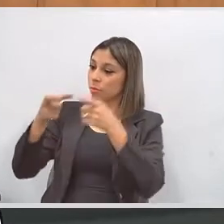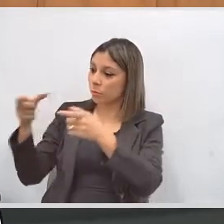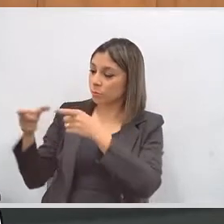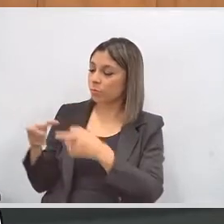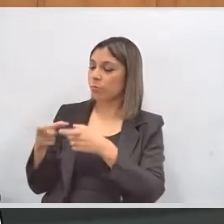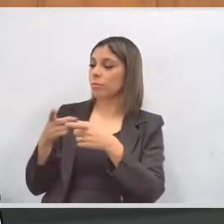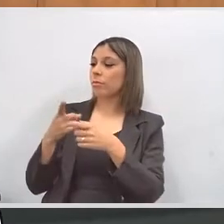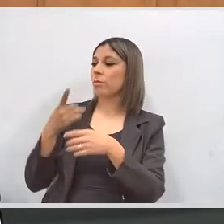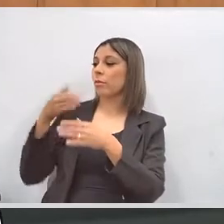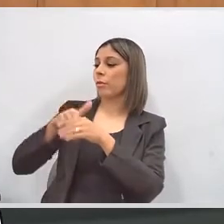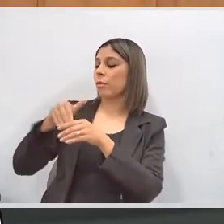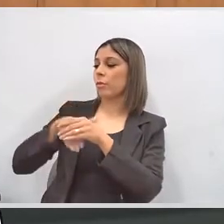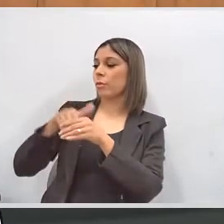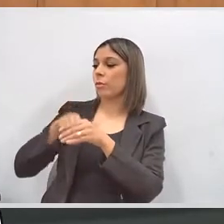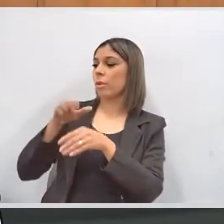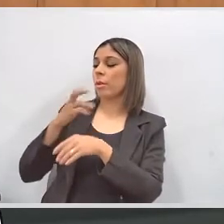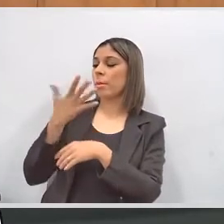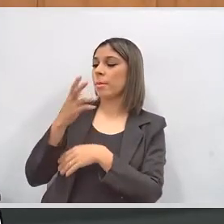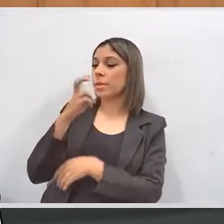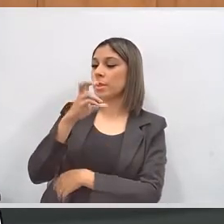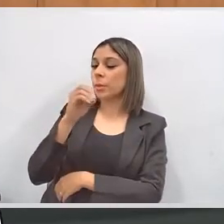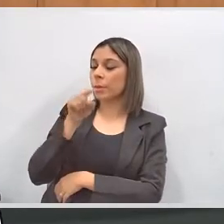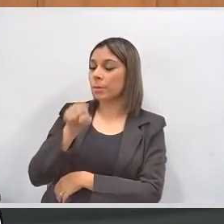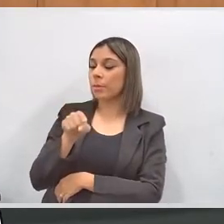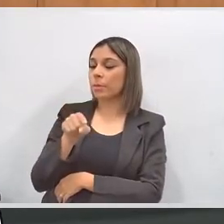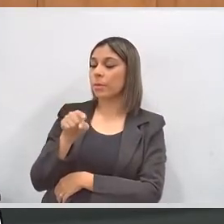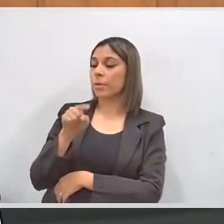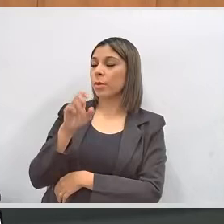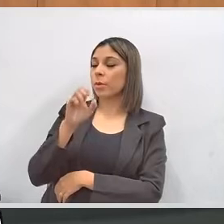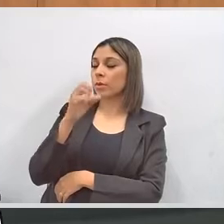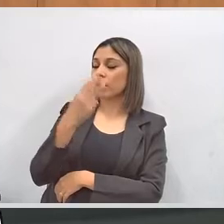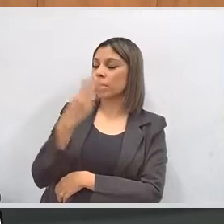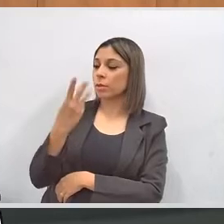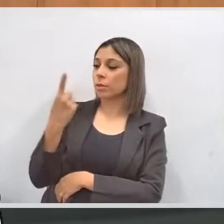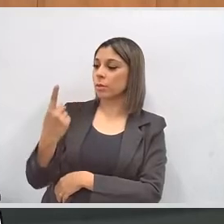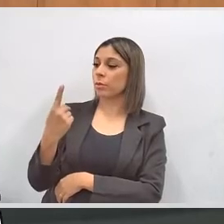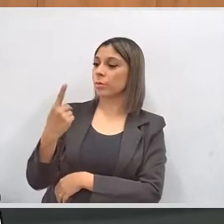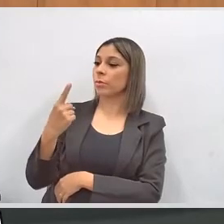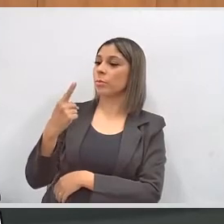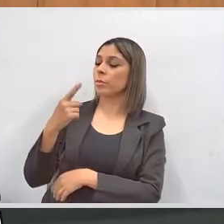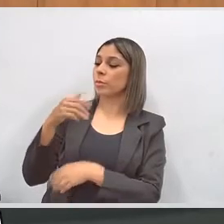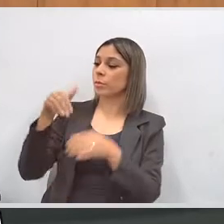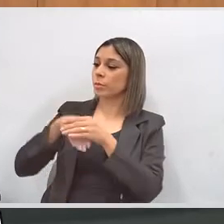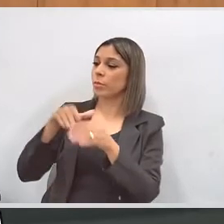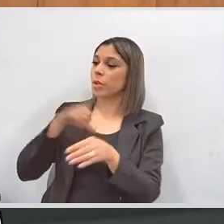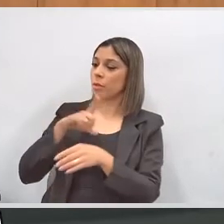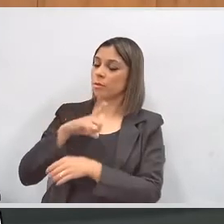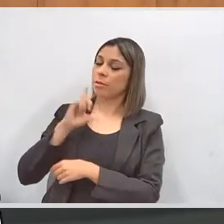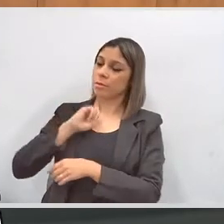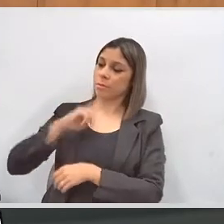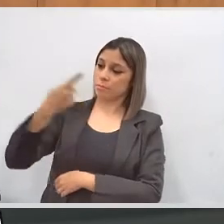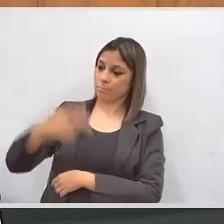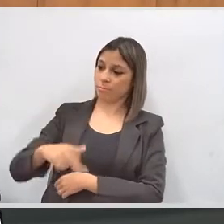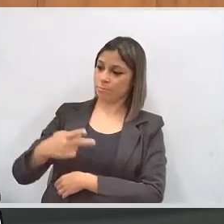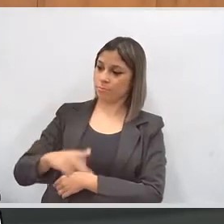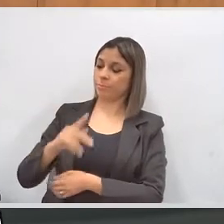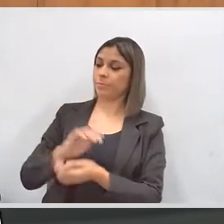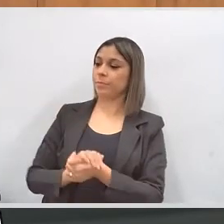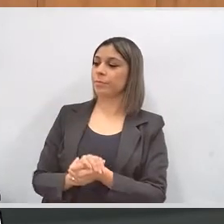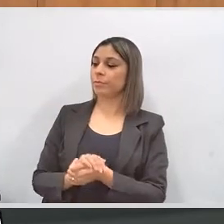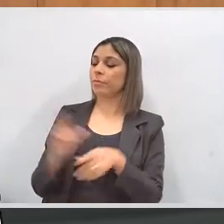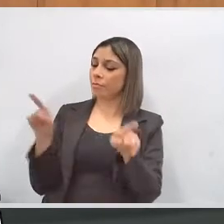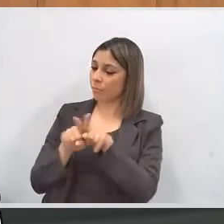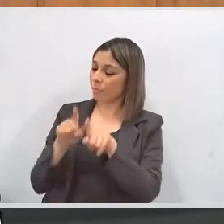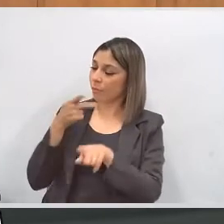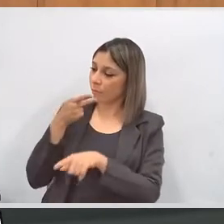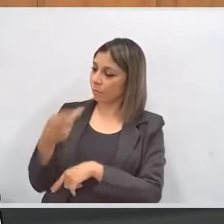sessões, dentre as 50.381 sessões de votações existentes no Estado de Minas Gerais.